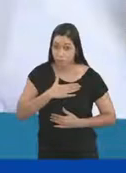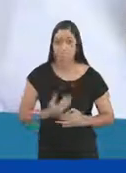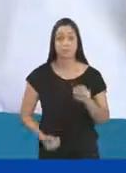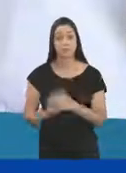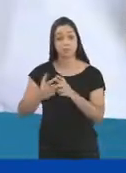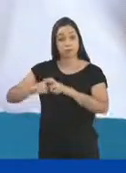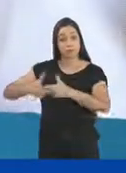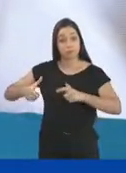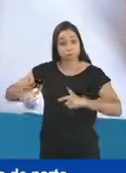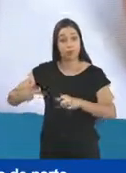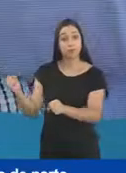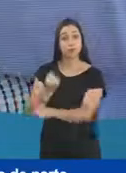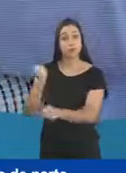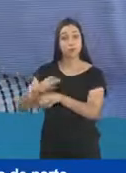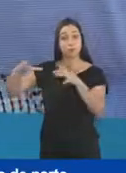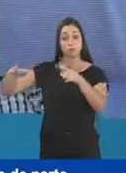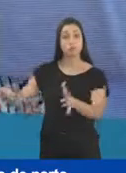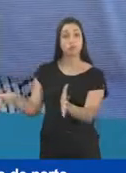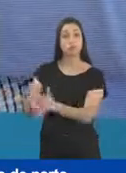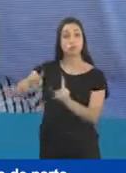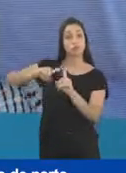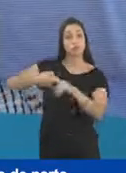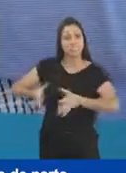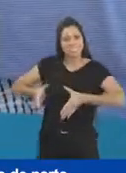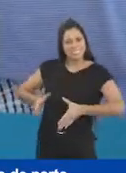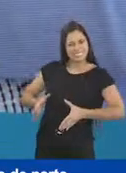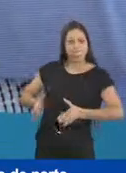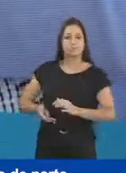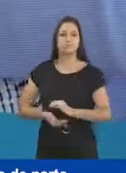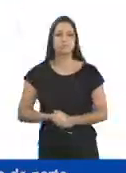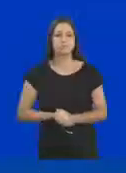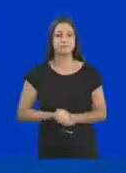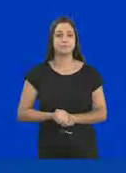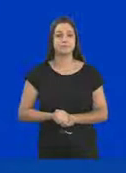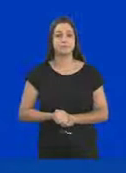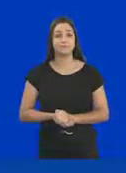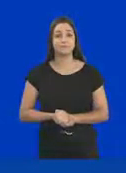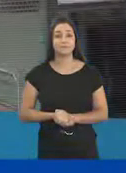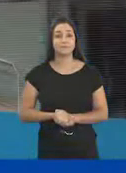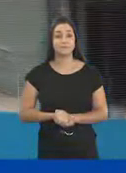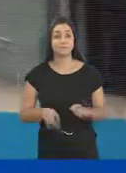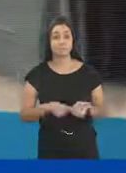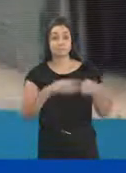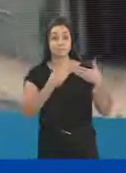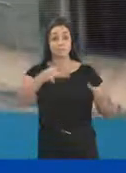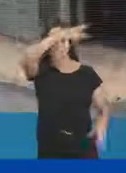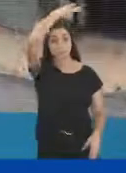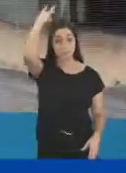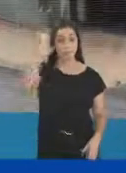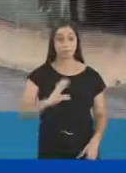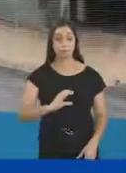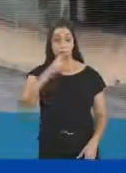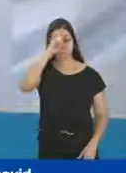vamos fazer uma ampliação, construindo ala exclusiva para gestantes em trabalho de parto. Oh, sim! Abrimos o Hospital